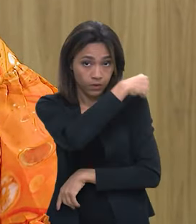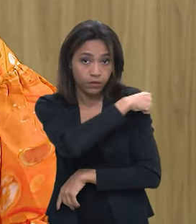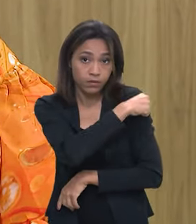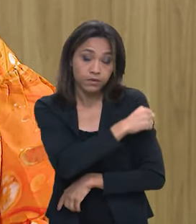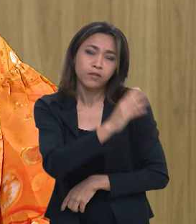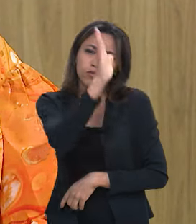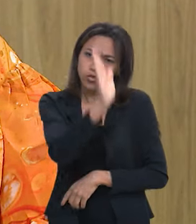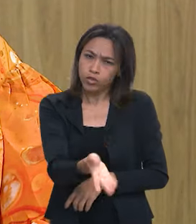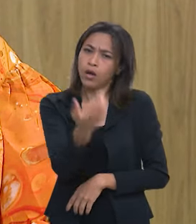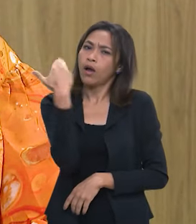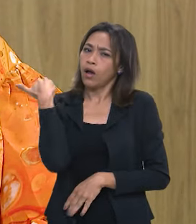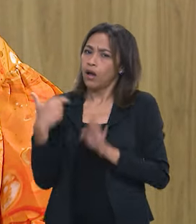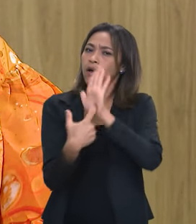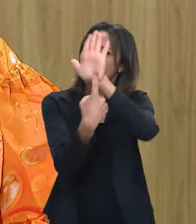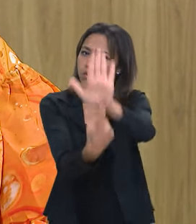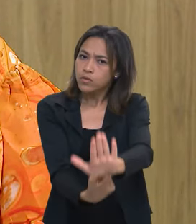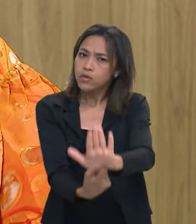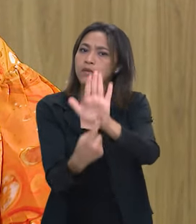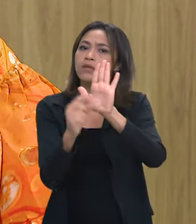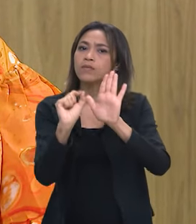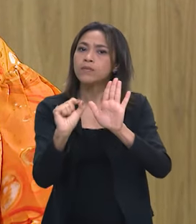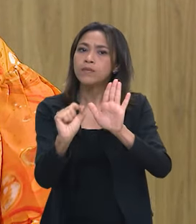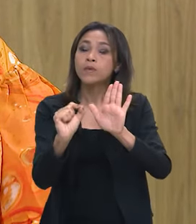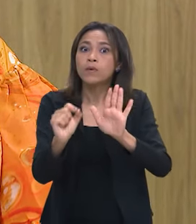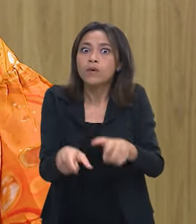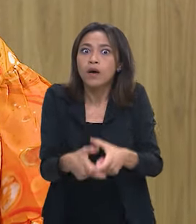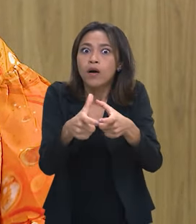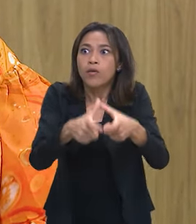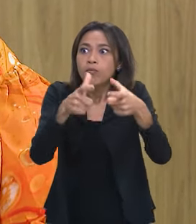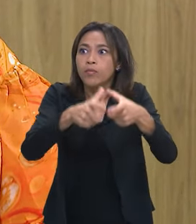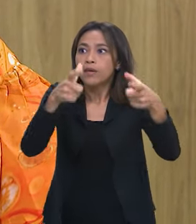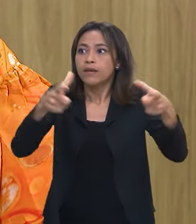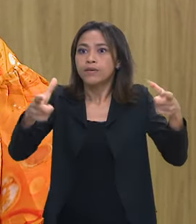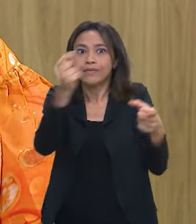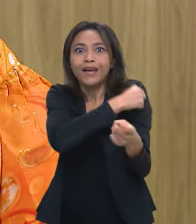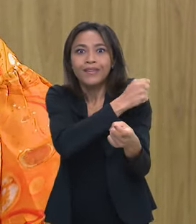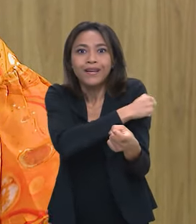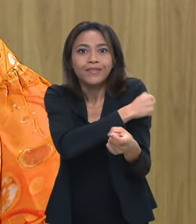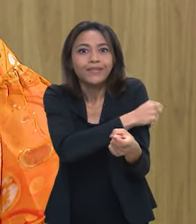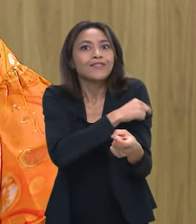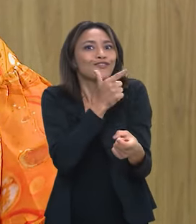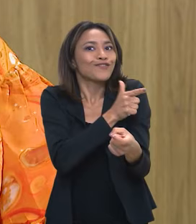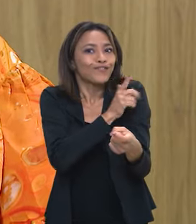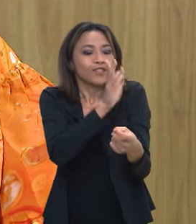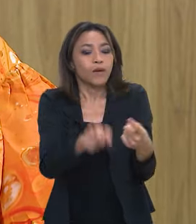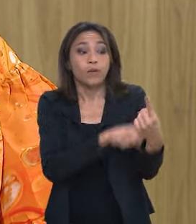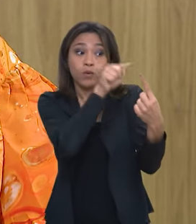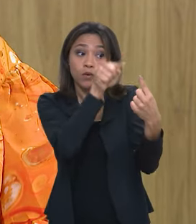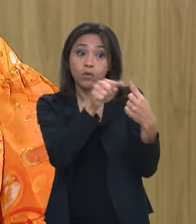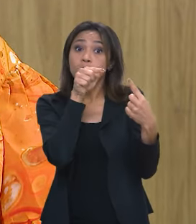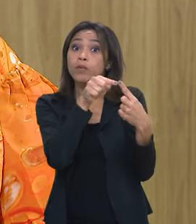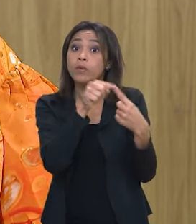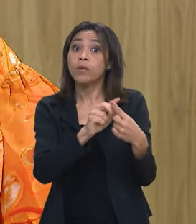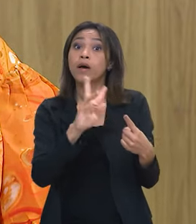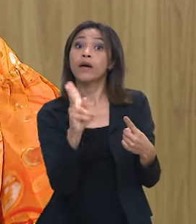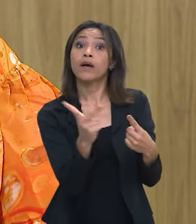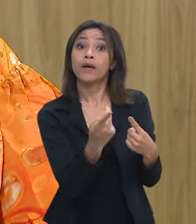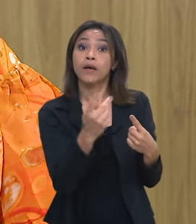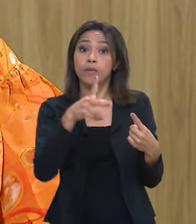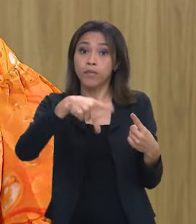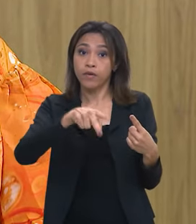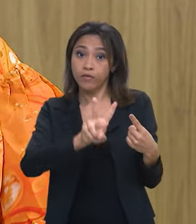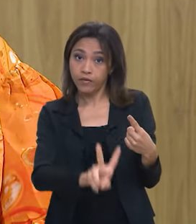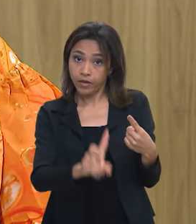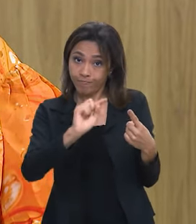vacinas em que já mostramos o expressivo aumento do número de doses aplicadas. Uma é a vacina para